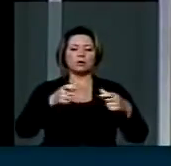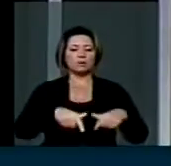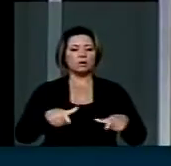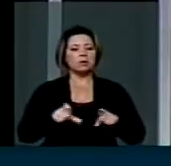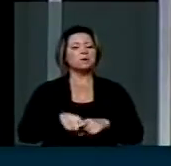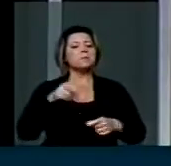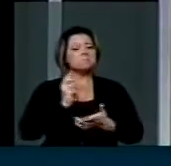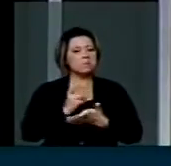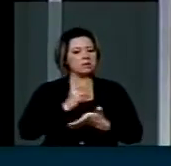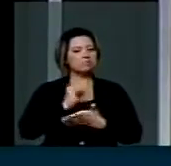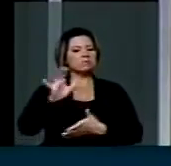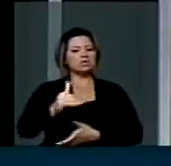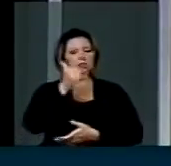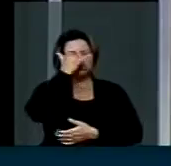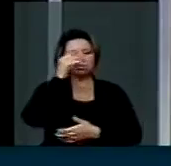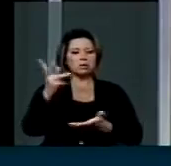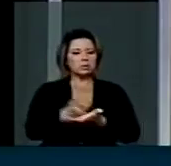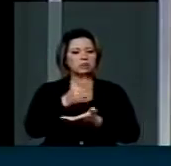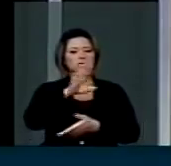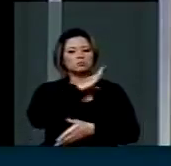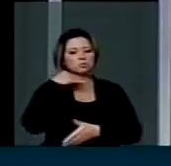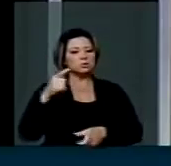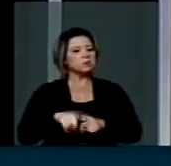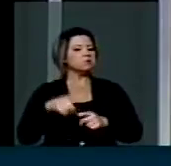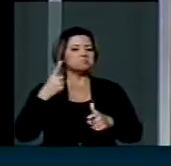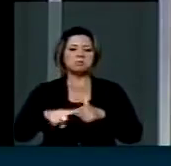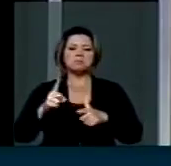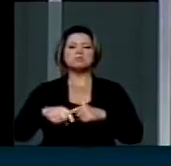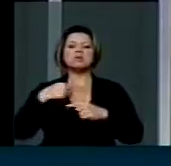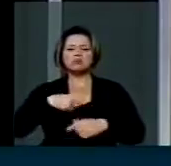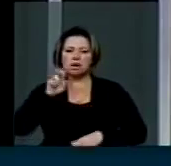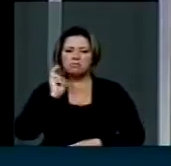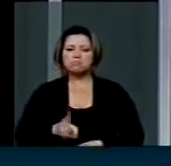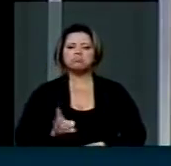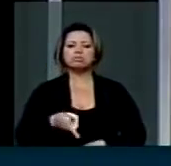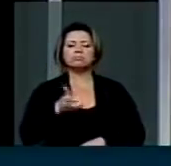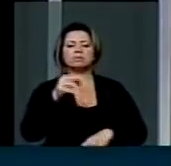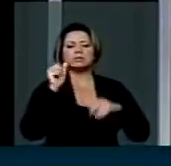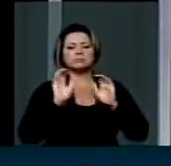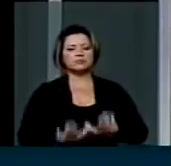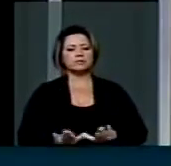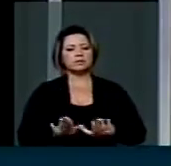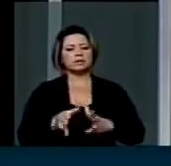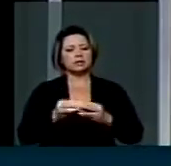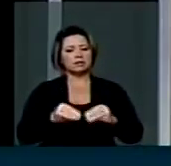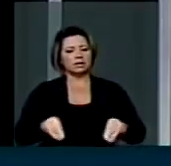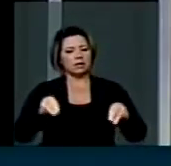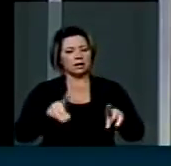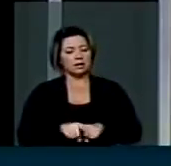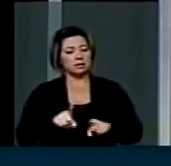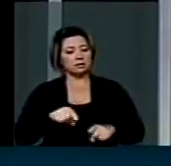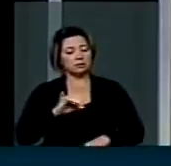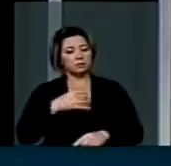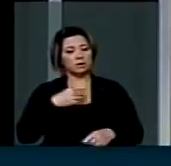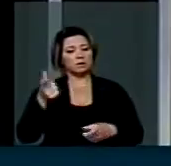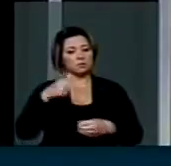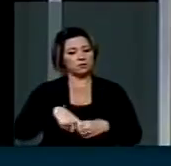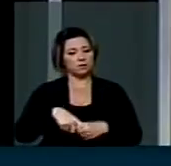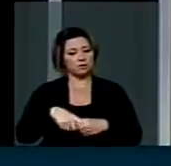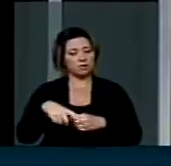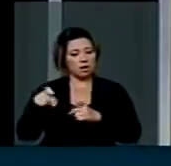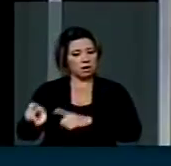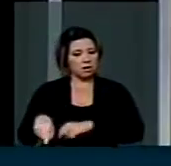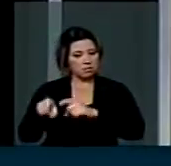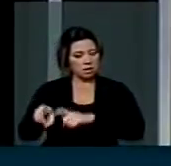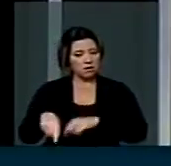vulnerabilidade? E a pergunta que fica é, se não era para entrarem de volta na terra, que o fazendeiro